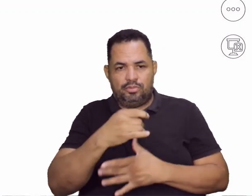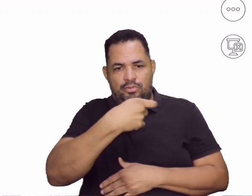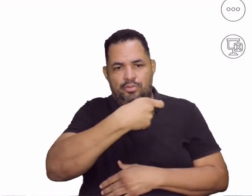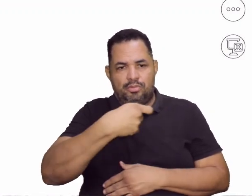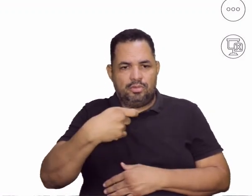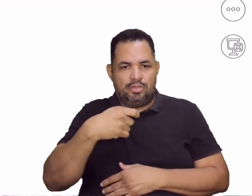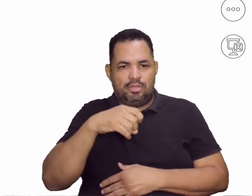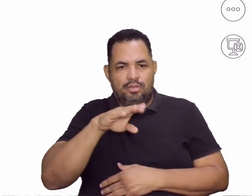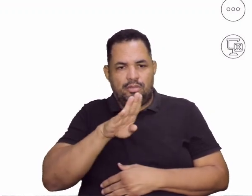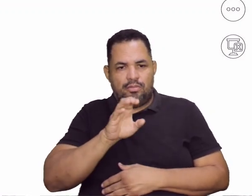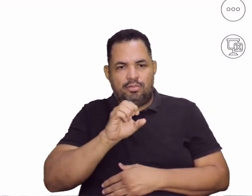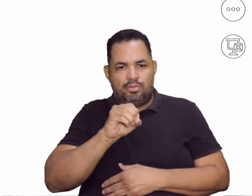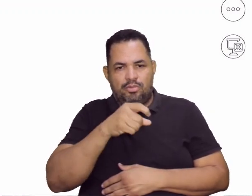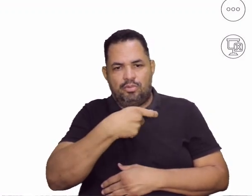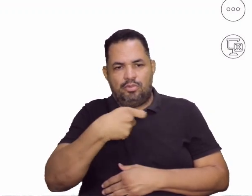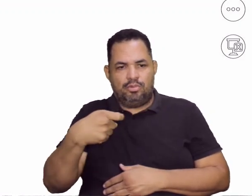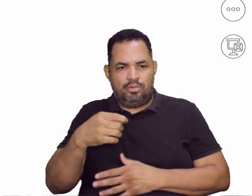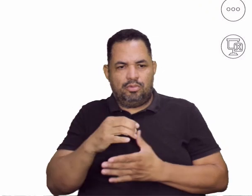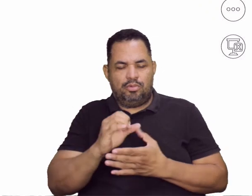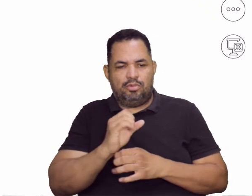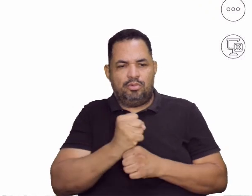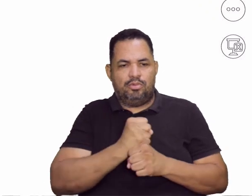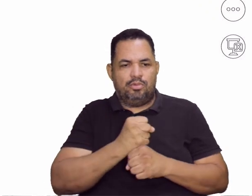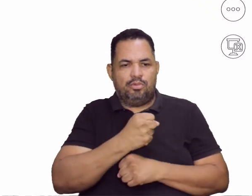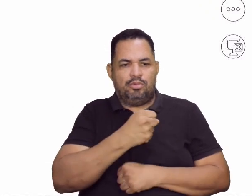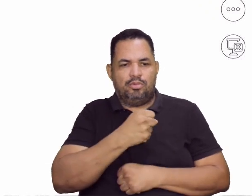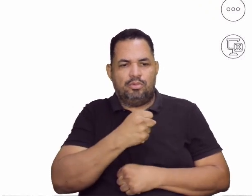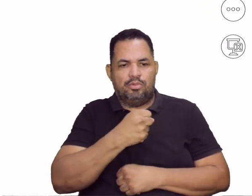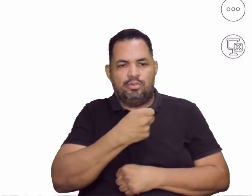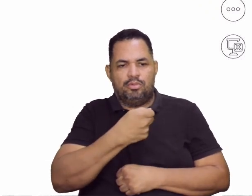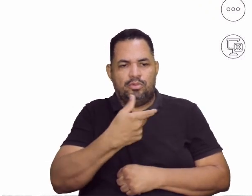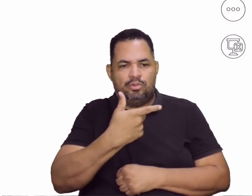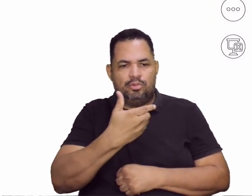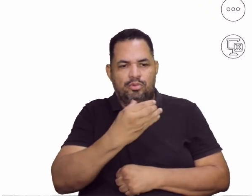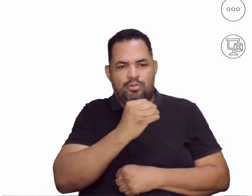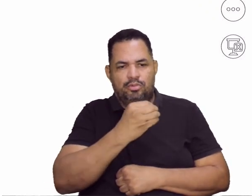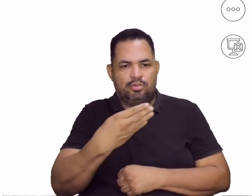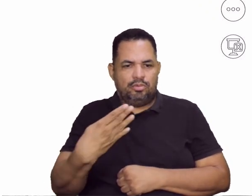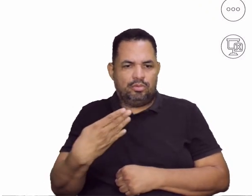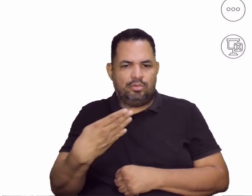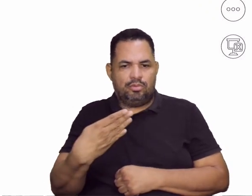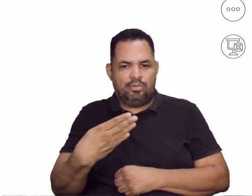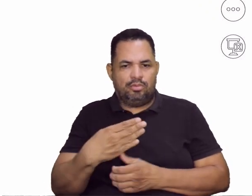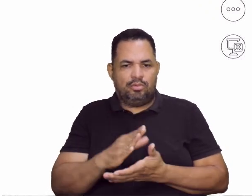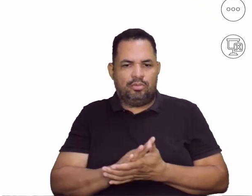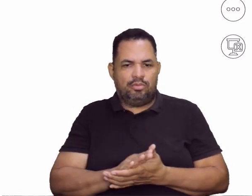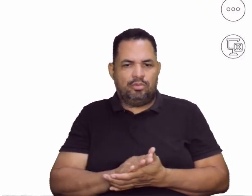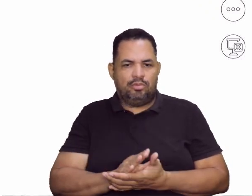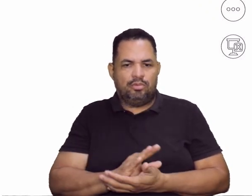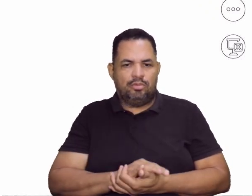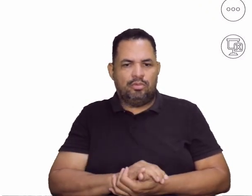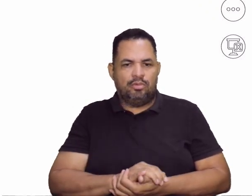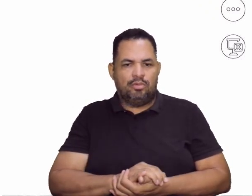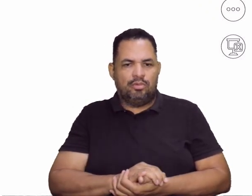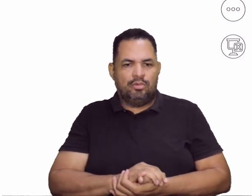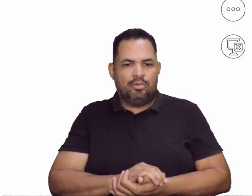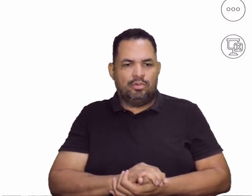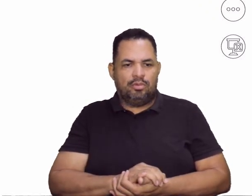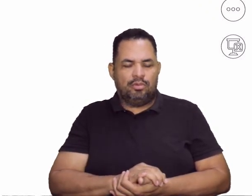2004, nós temos aí o World Warcraft. Acho que é isso a pronúncia.